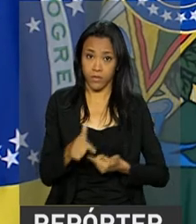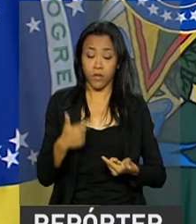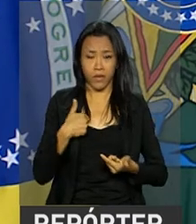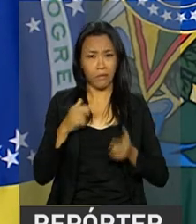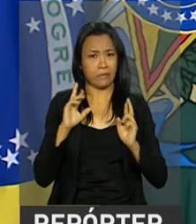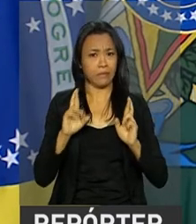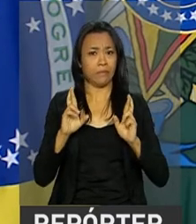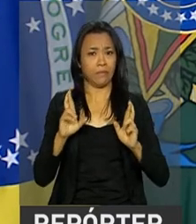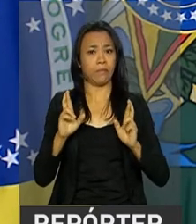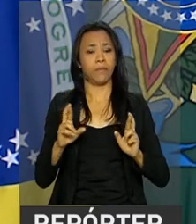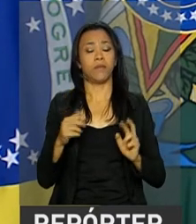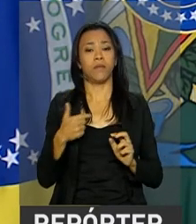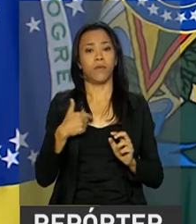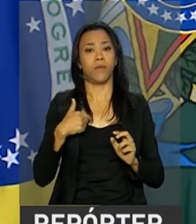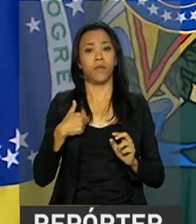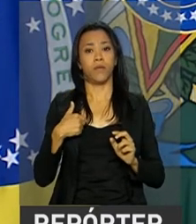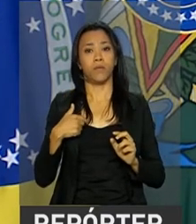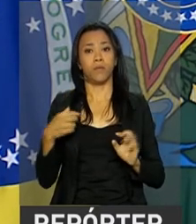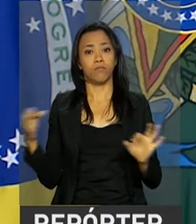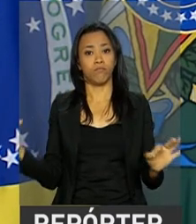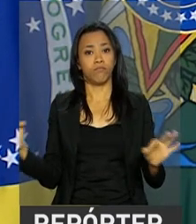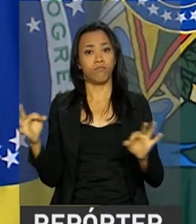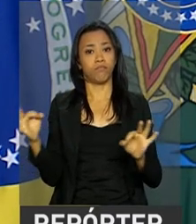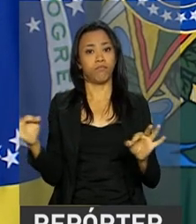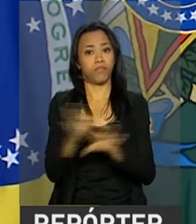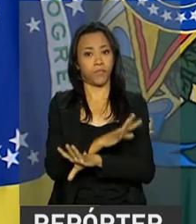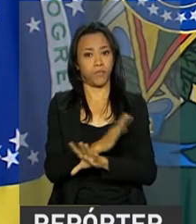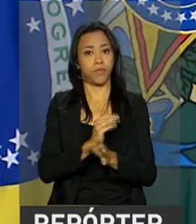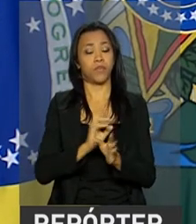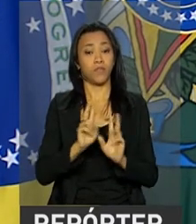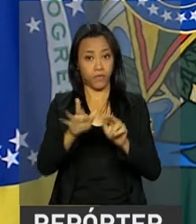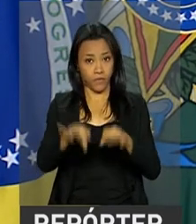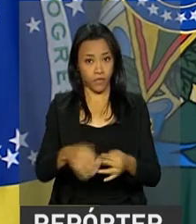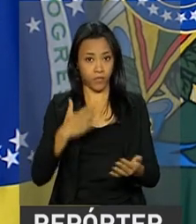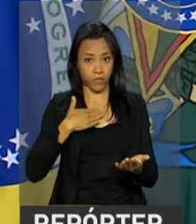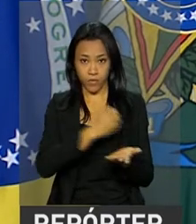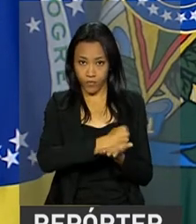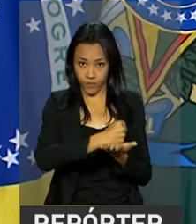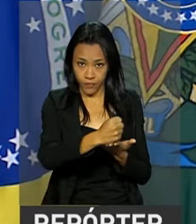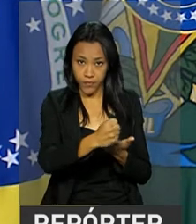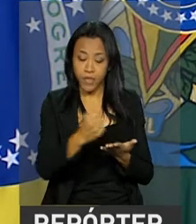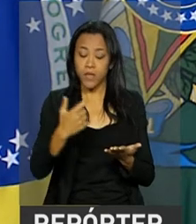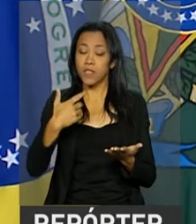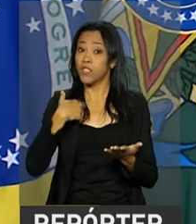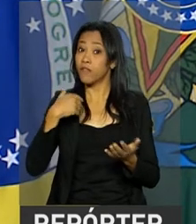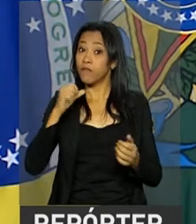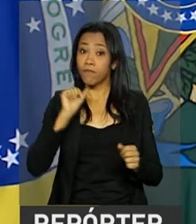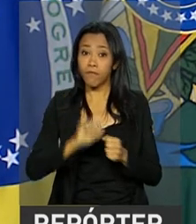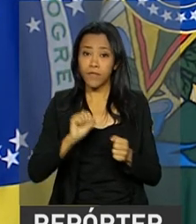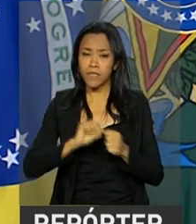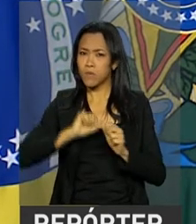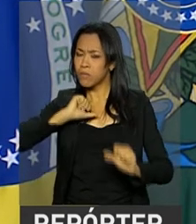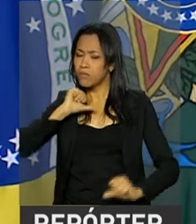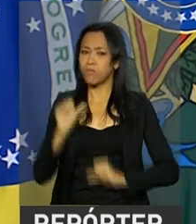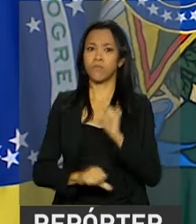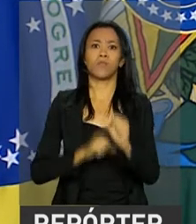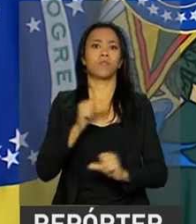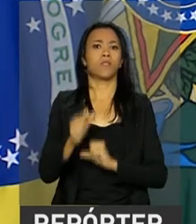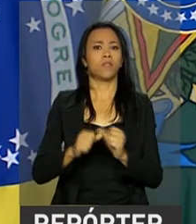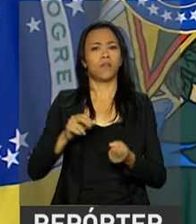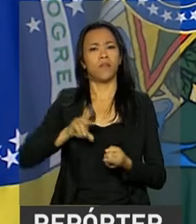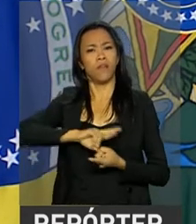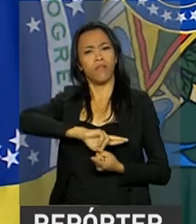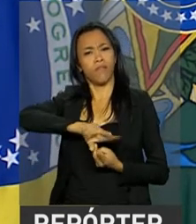terminar a maior transformação já feita no nosso país em vários